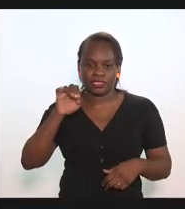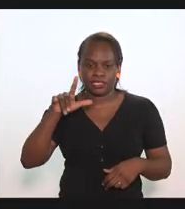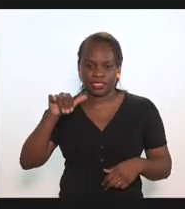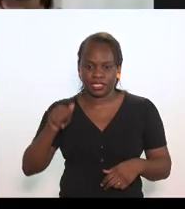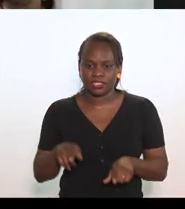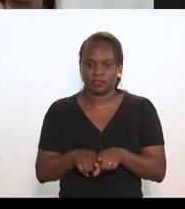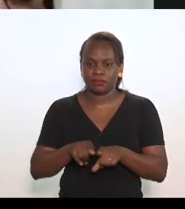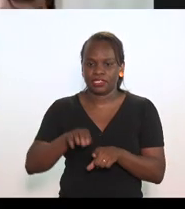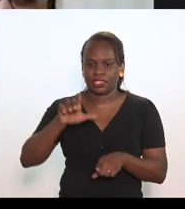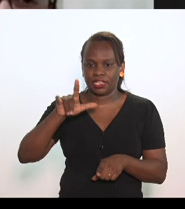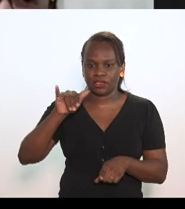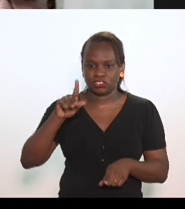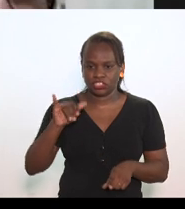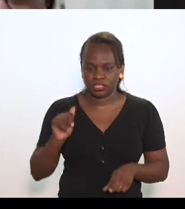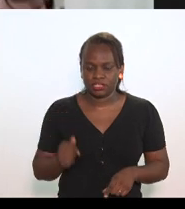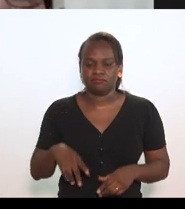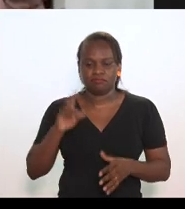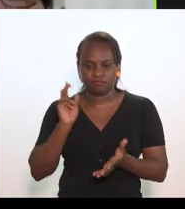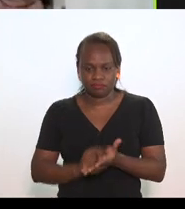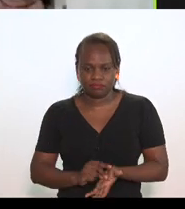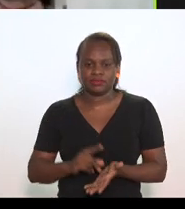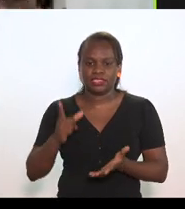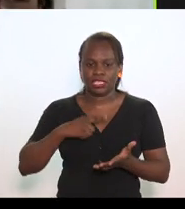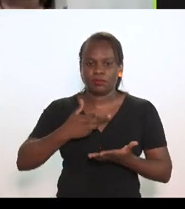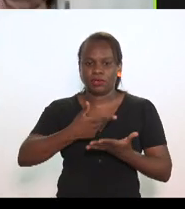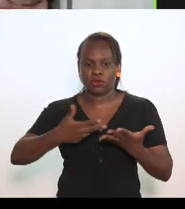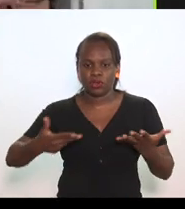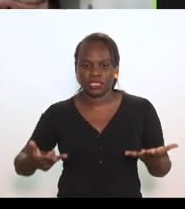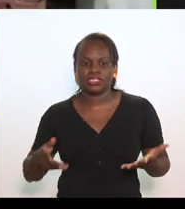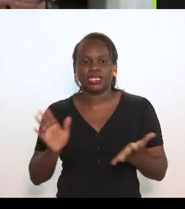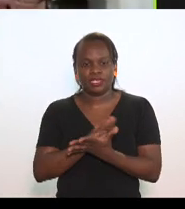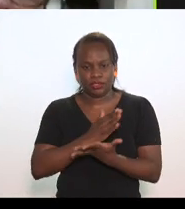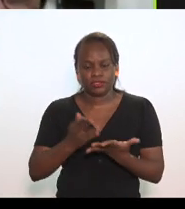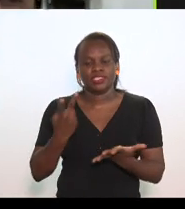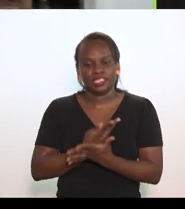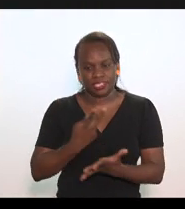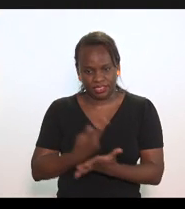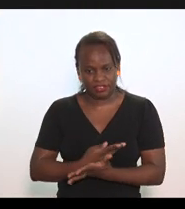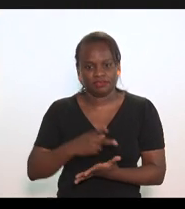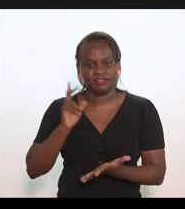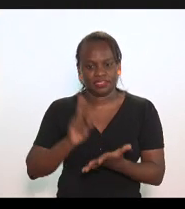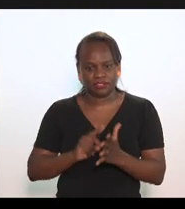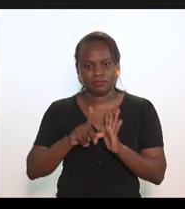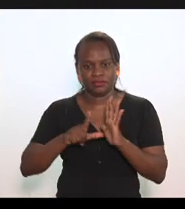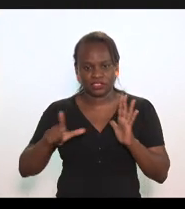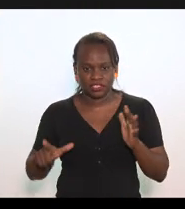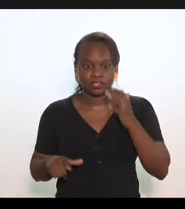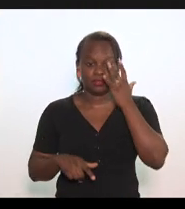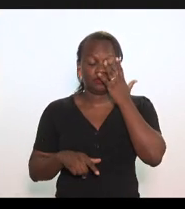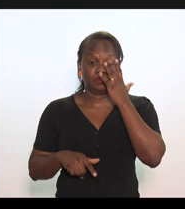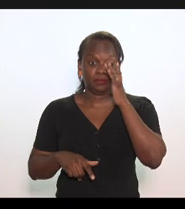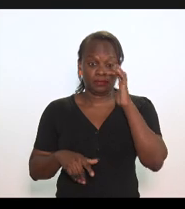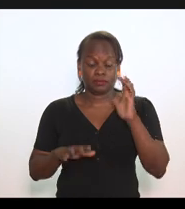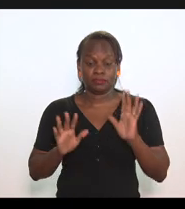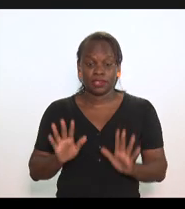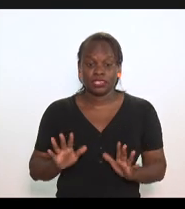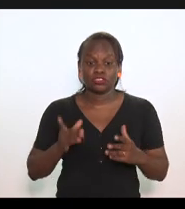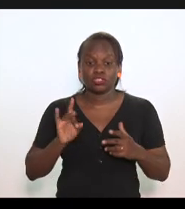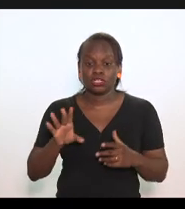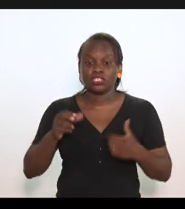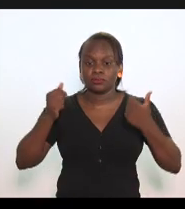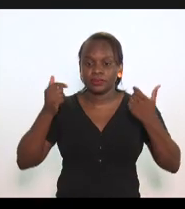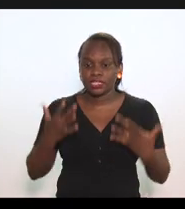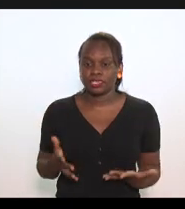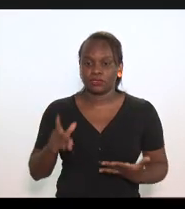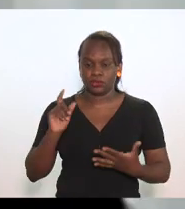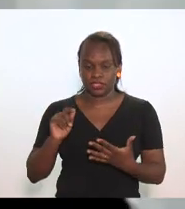Cláudia realmente tem algumas coisas realmente erradas no projeto só gostaria de